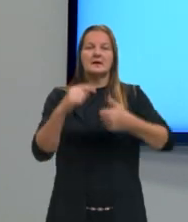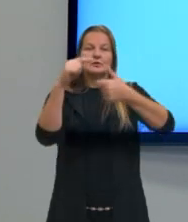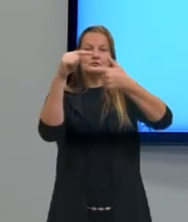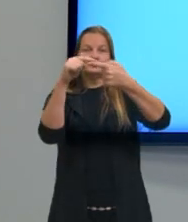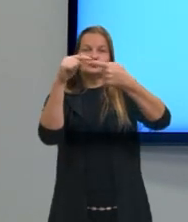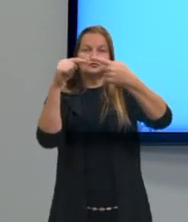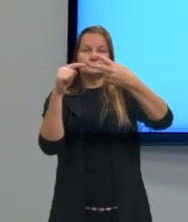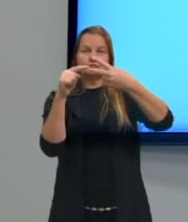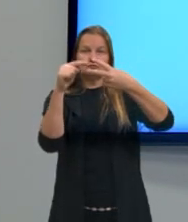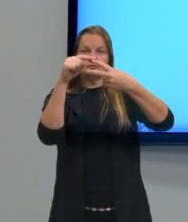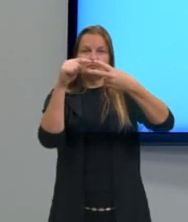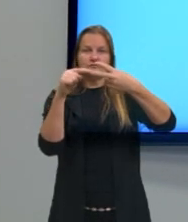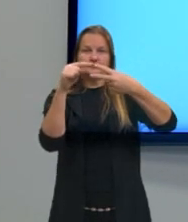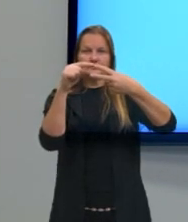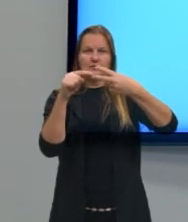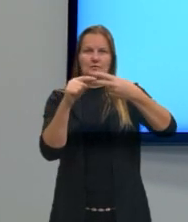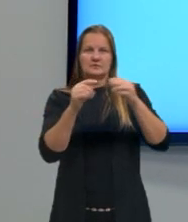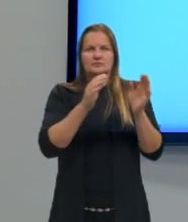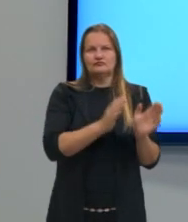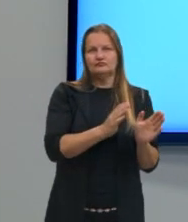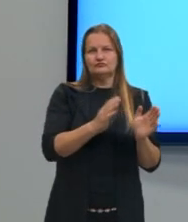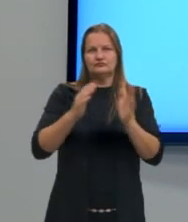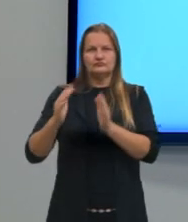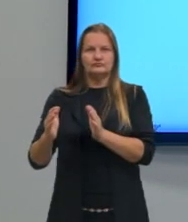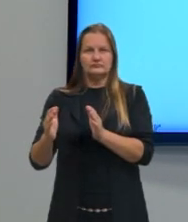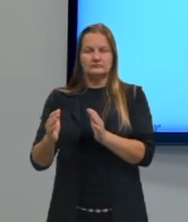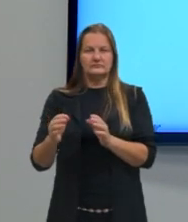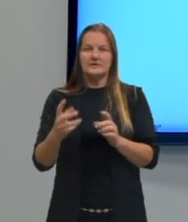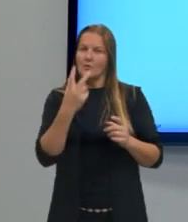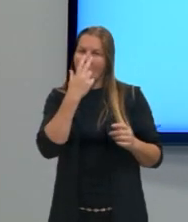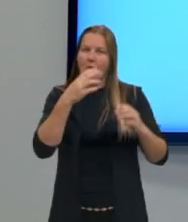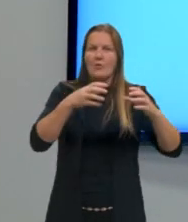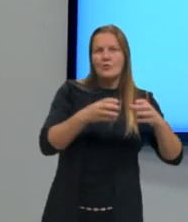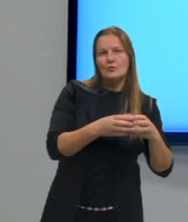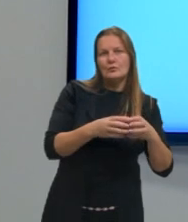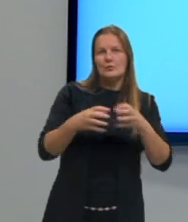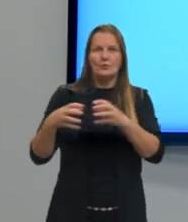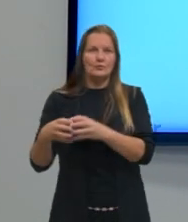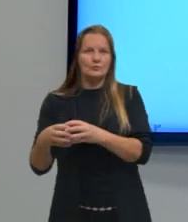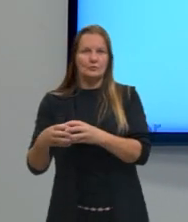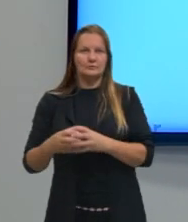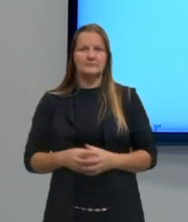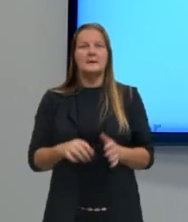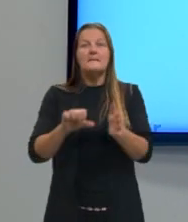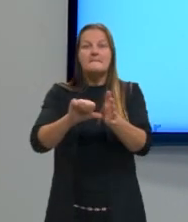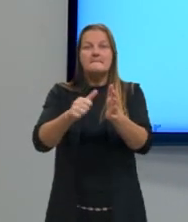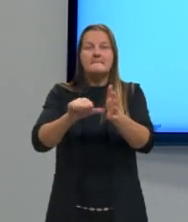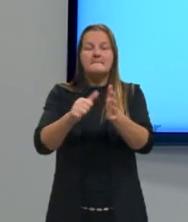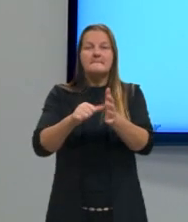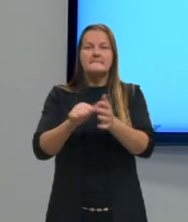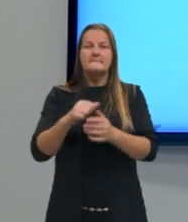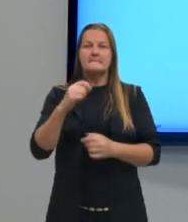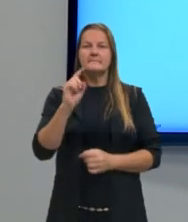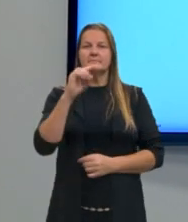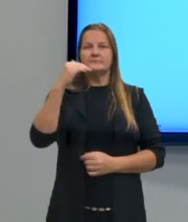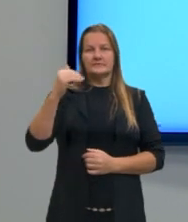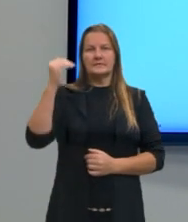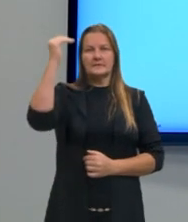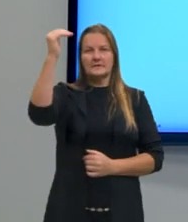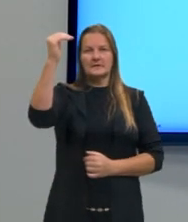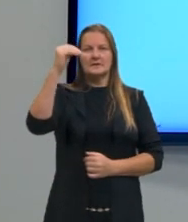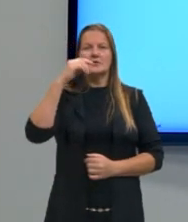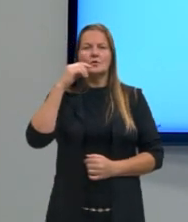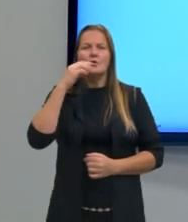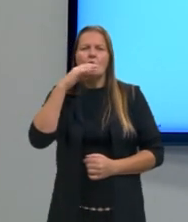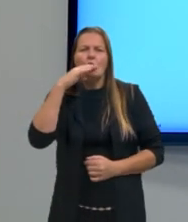etapas ou dois grupos de variação linguística. Um primeiro aqui em cima representado com cores mais